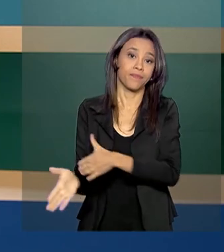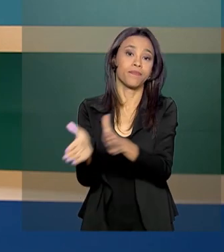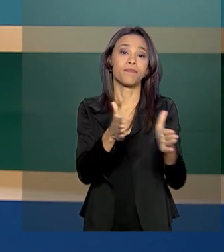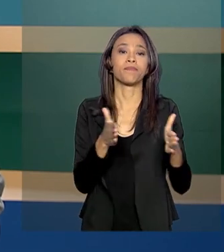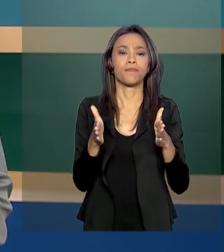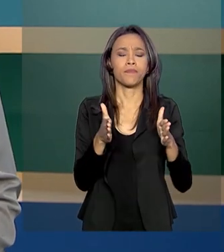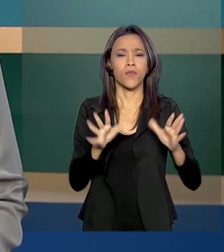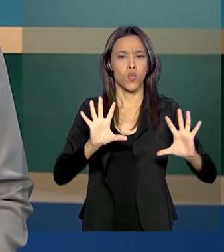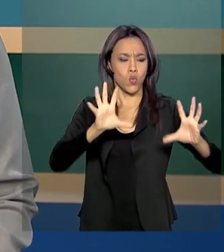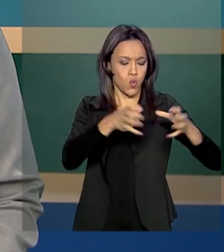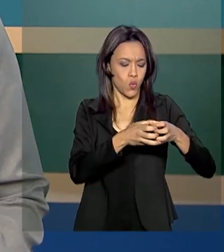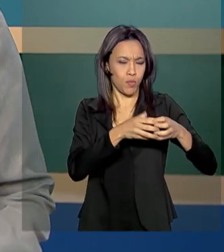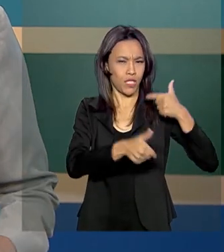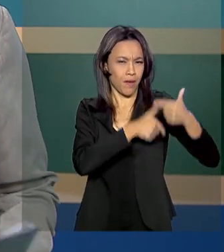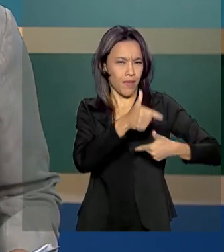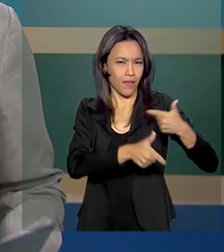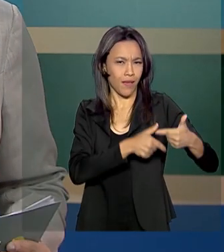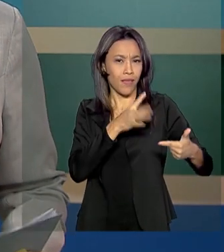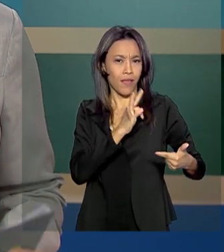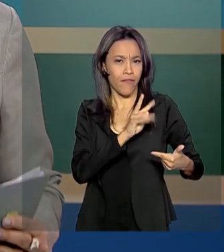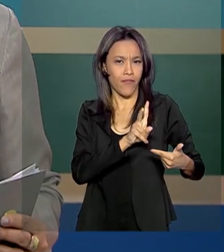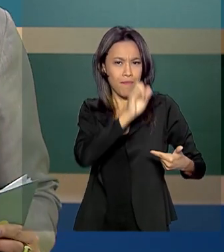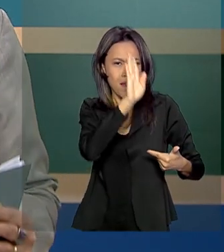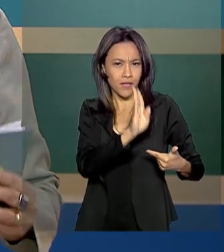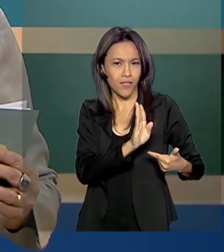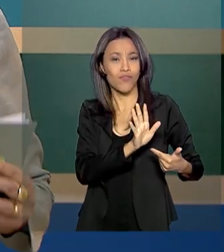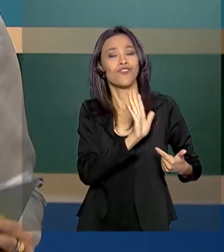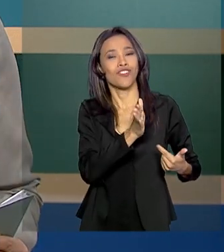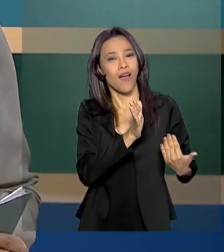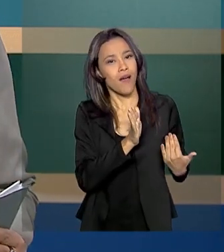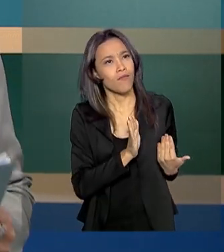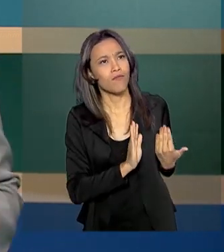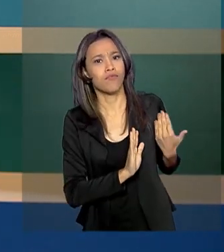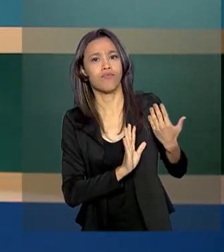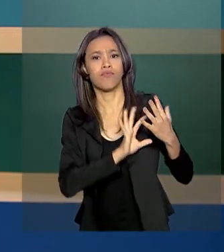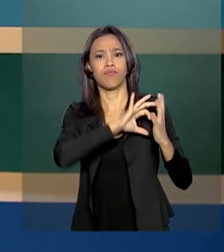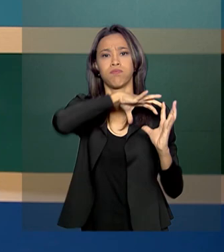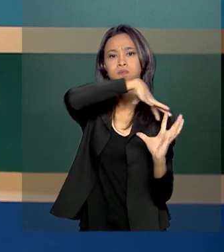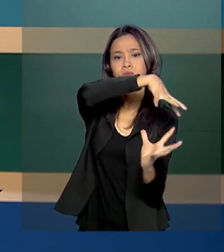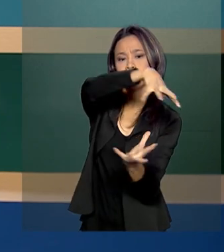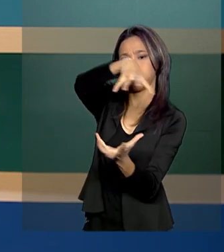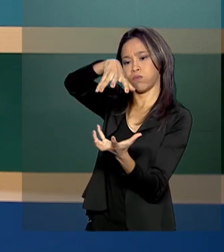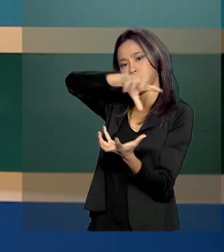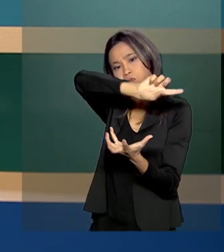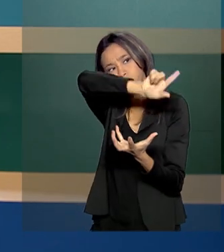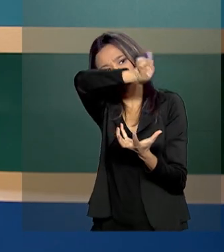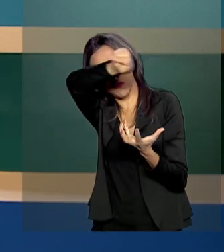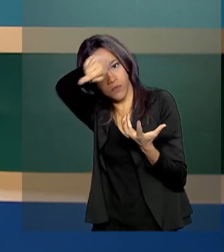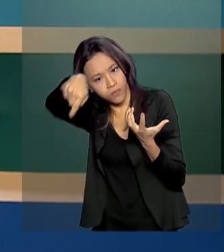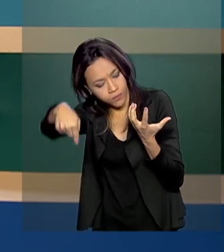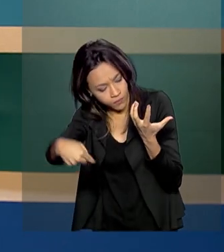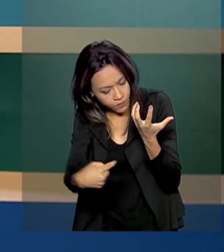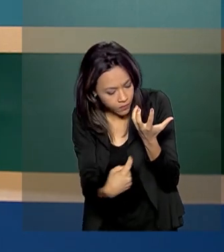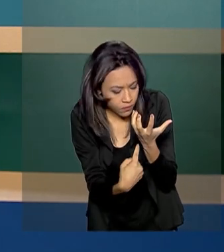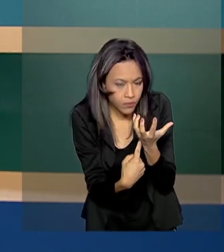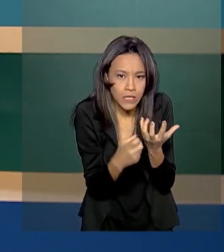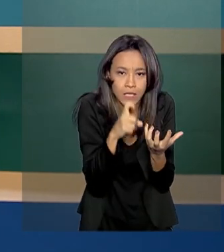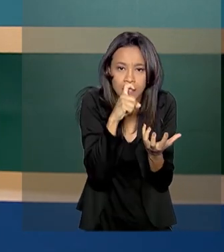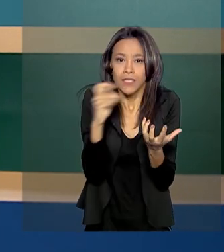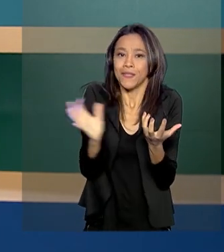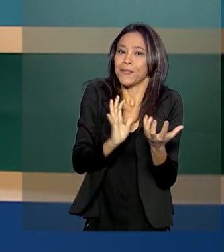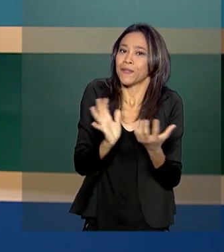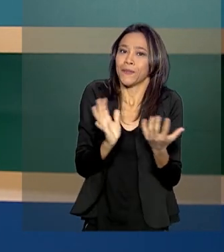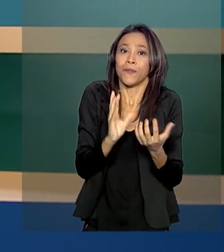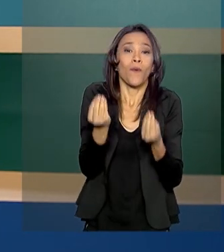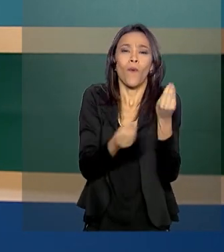A equipe da TV Brasil já chegou ao continente gelado para mostrar como andam os preparativos para a reinauguração